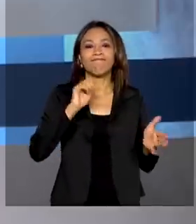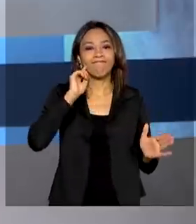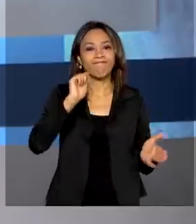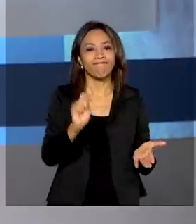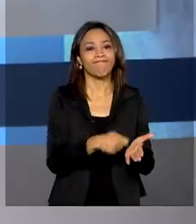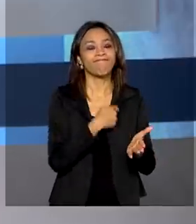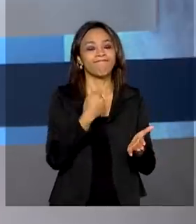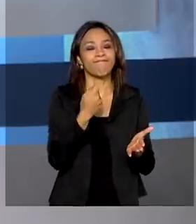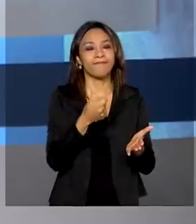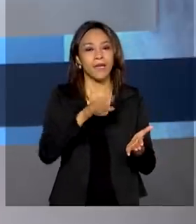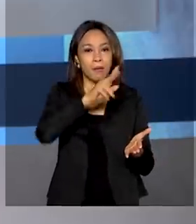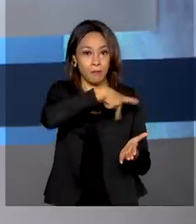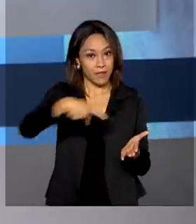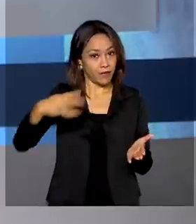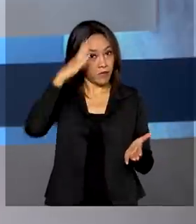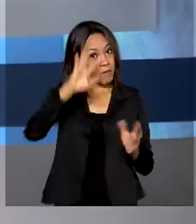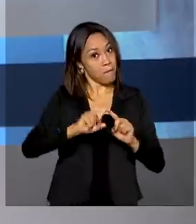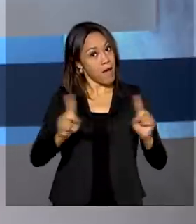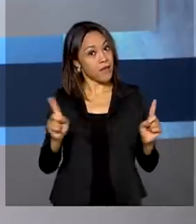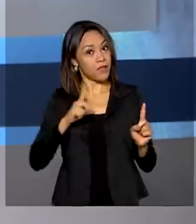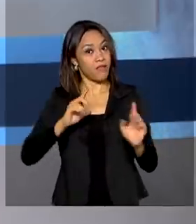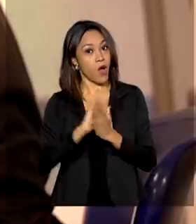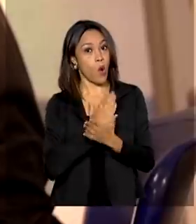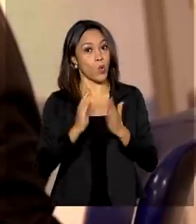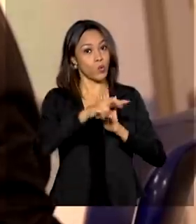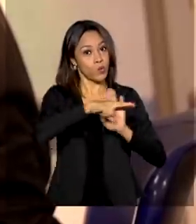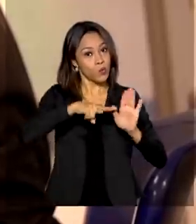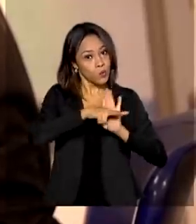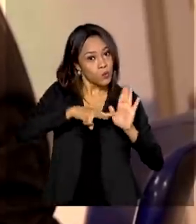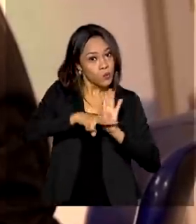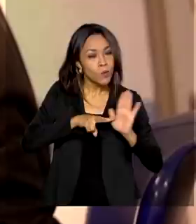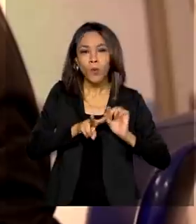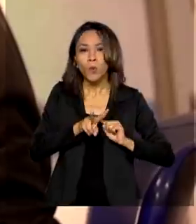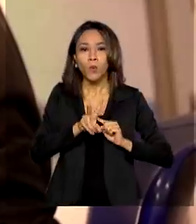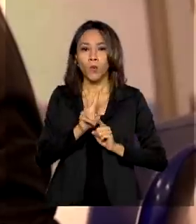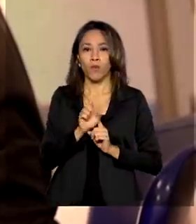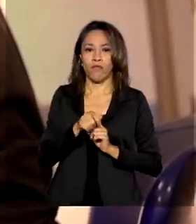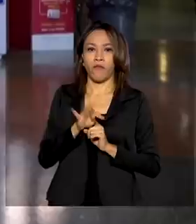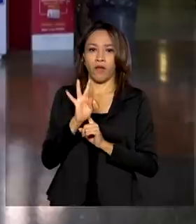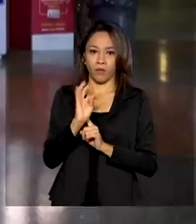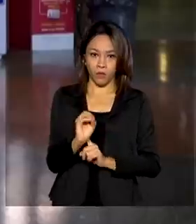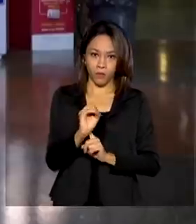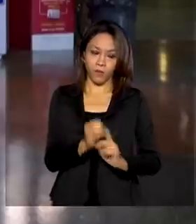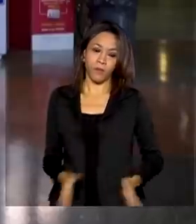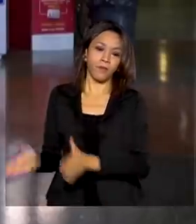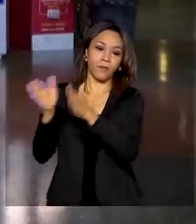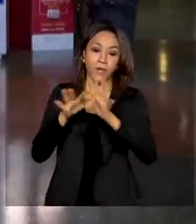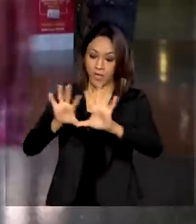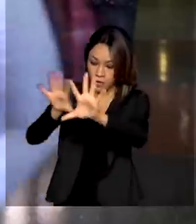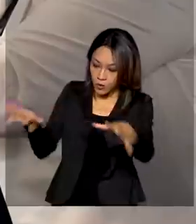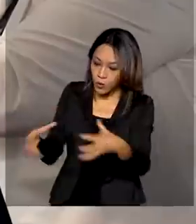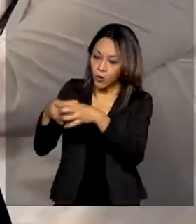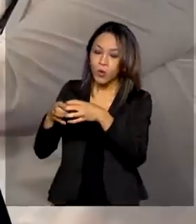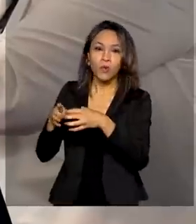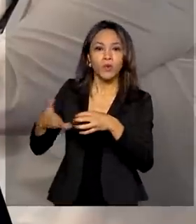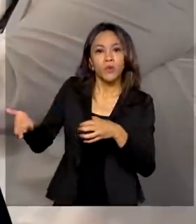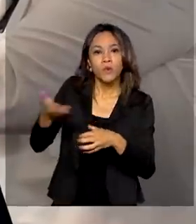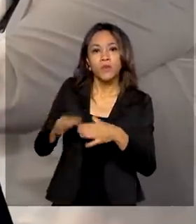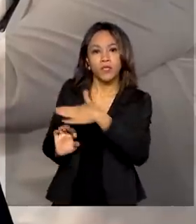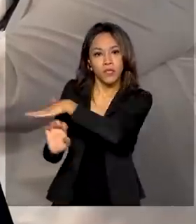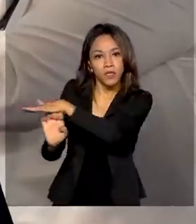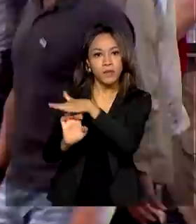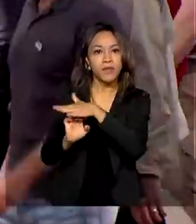Bolsonaro, mas com alguns vetos. Com a adesão à aliança internacional COVAX Facility, agora